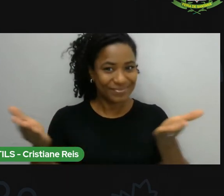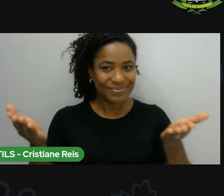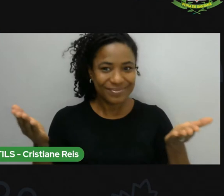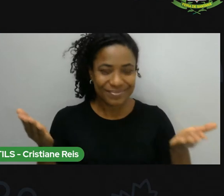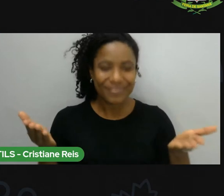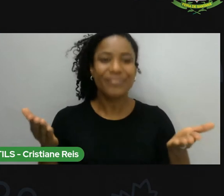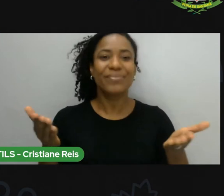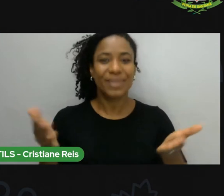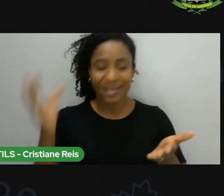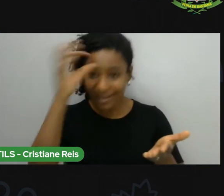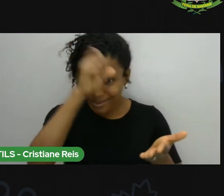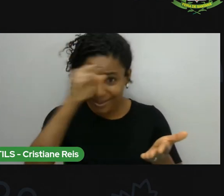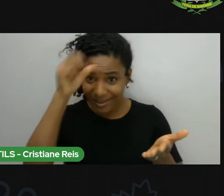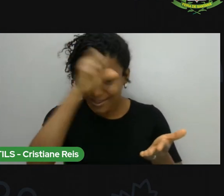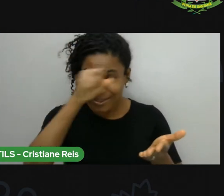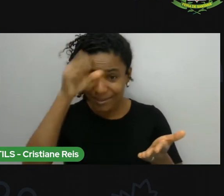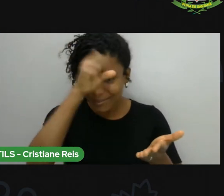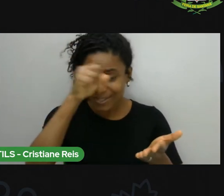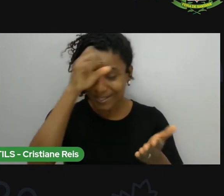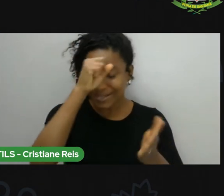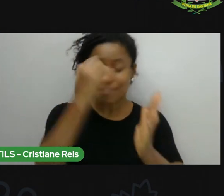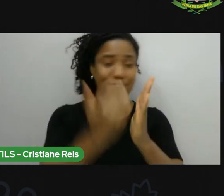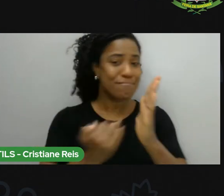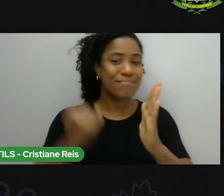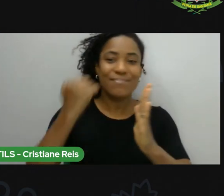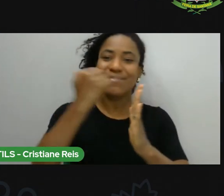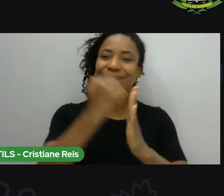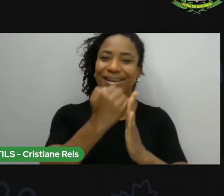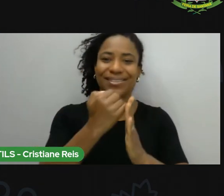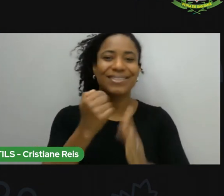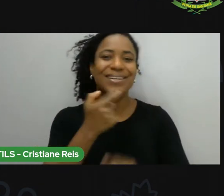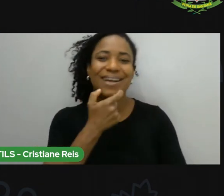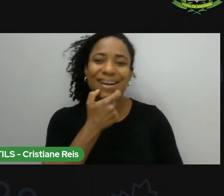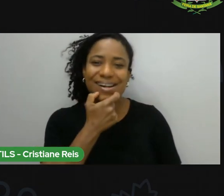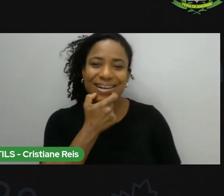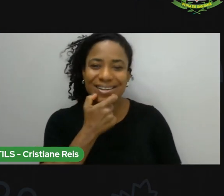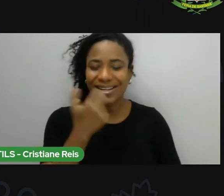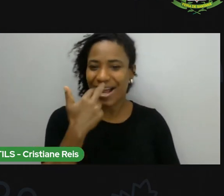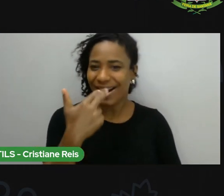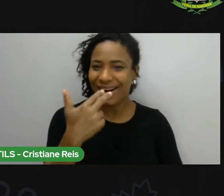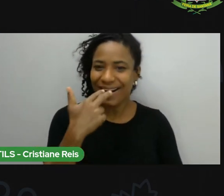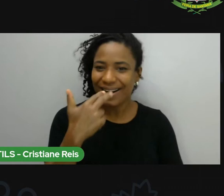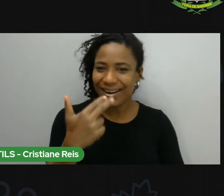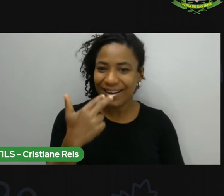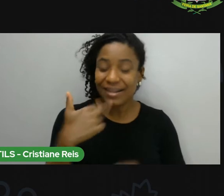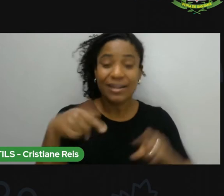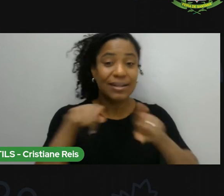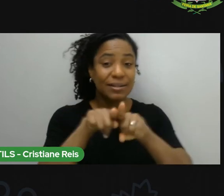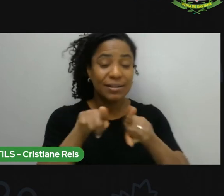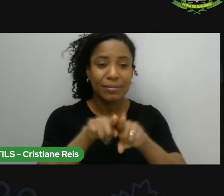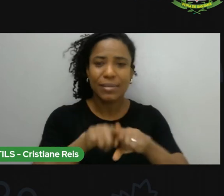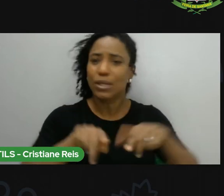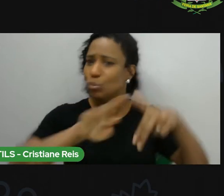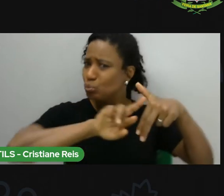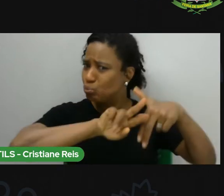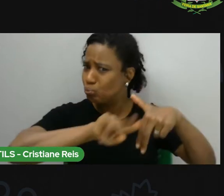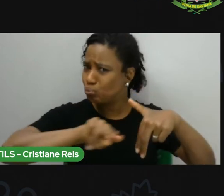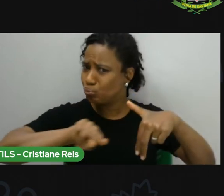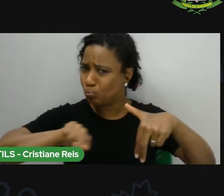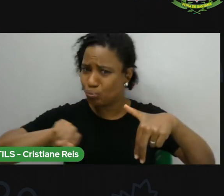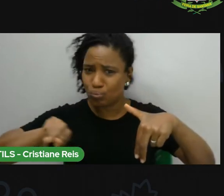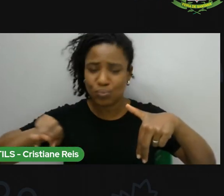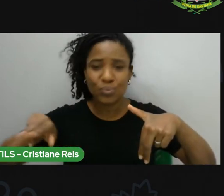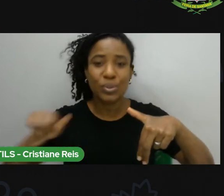em busca de aprender um pouco mais sobre a língua inglesa e sobre a diversidade cultural e